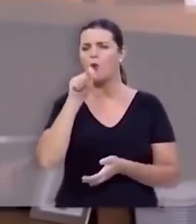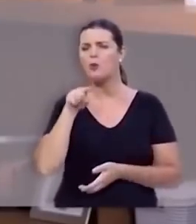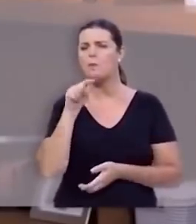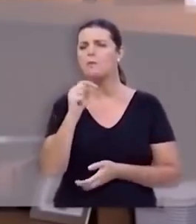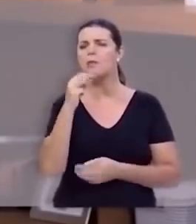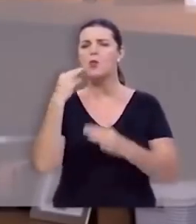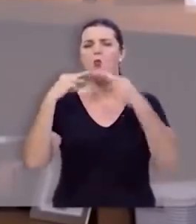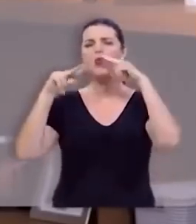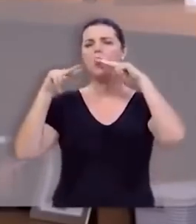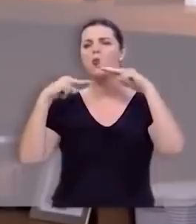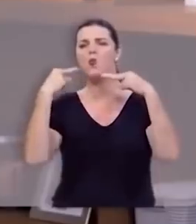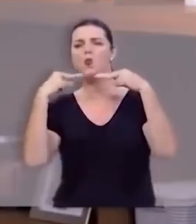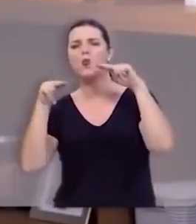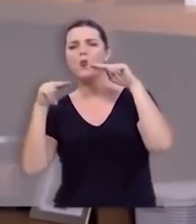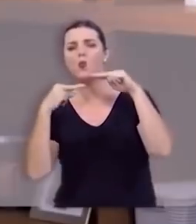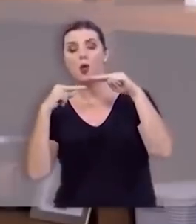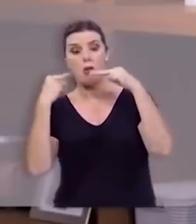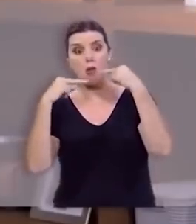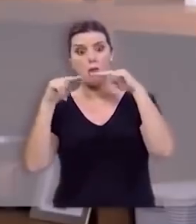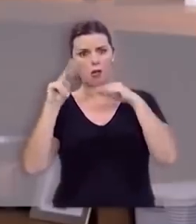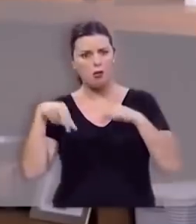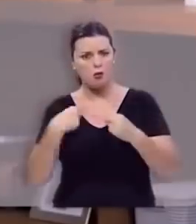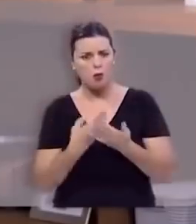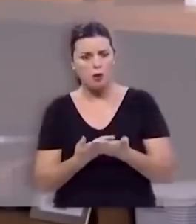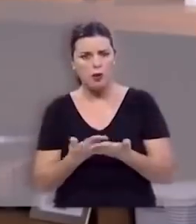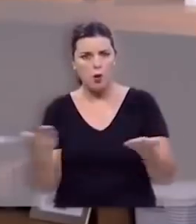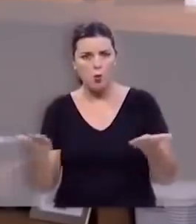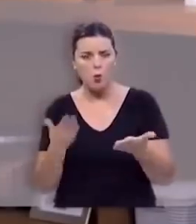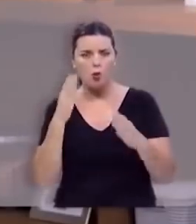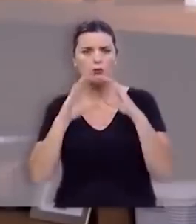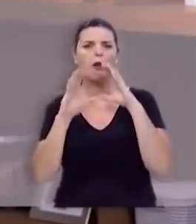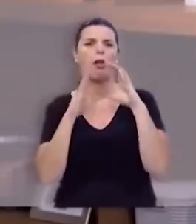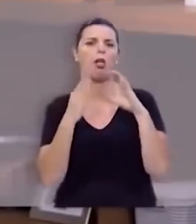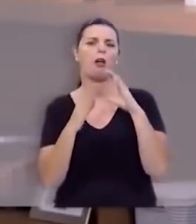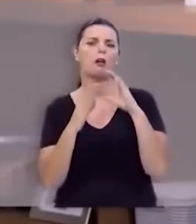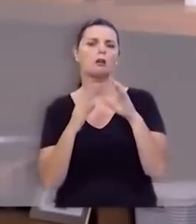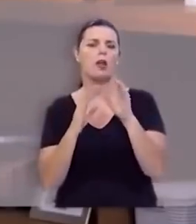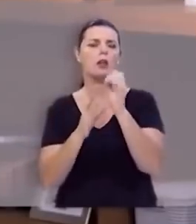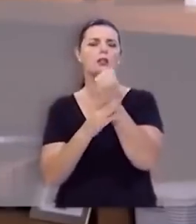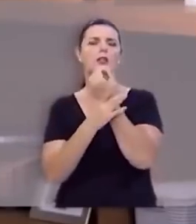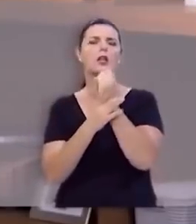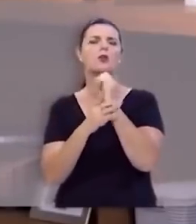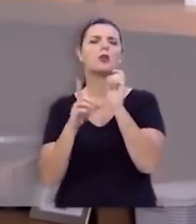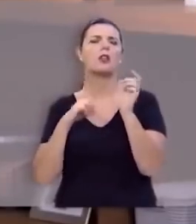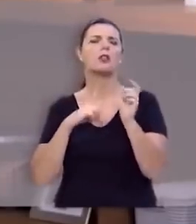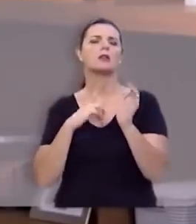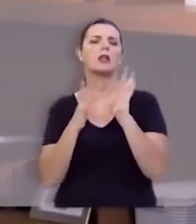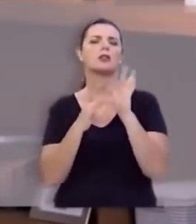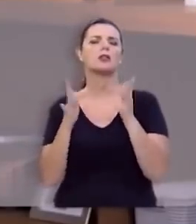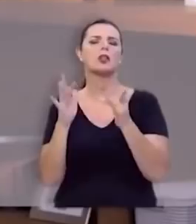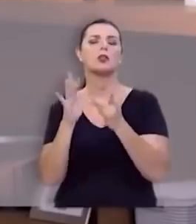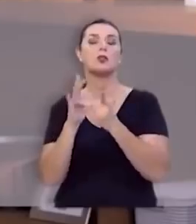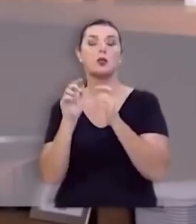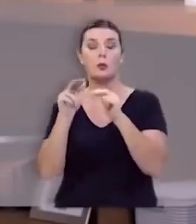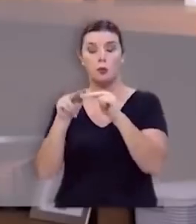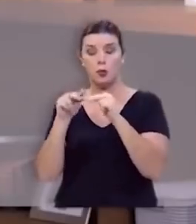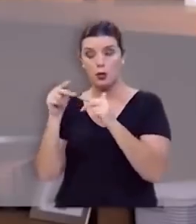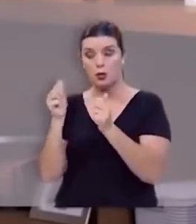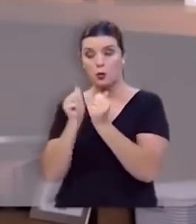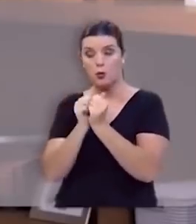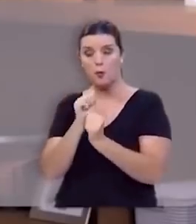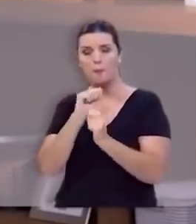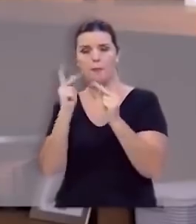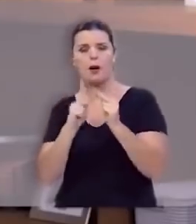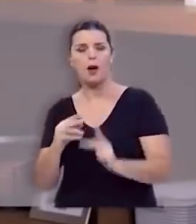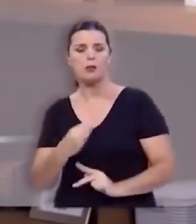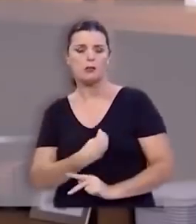hinos. Hinos que nós cantamos ainda hoje. Que a segurança tem Jesus, pois nele gozo